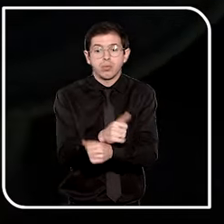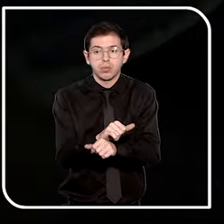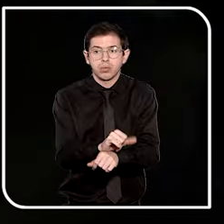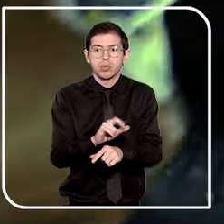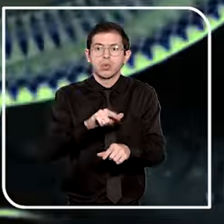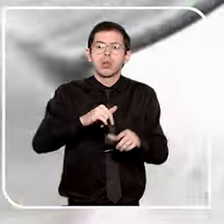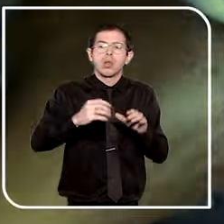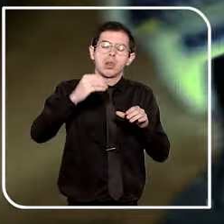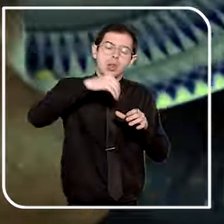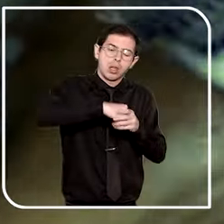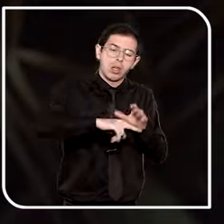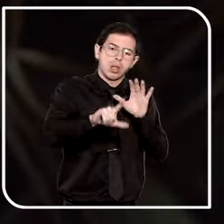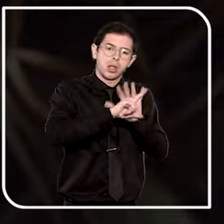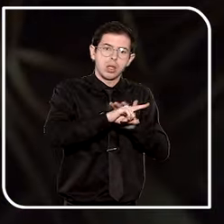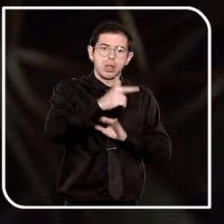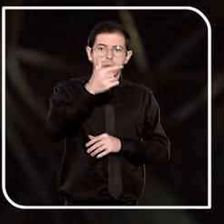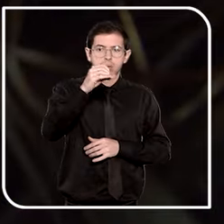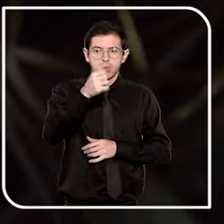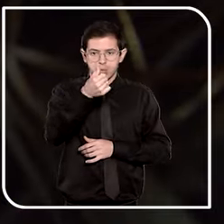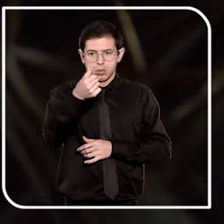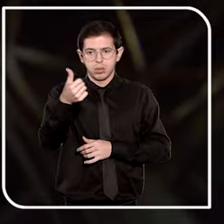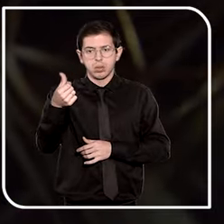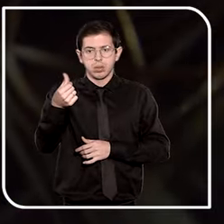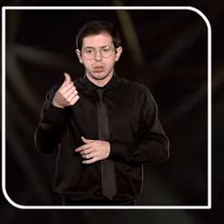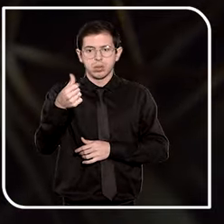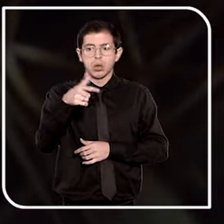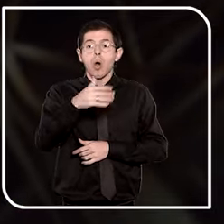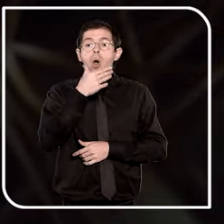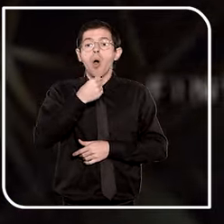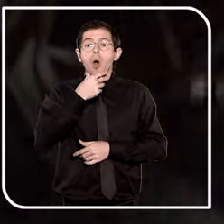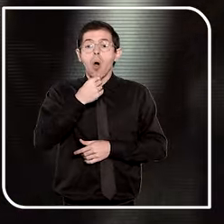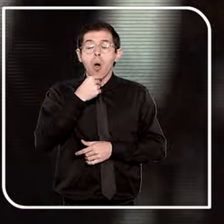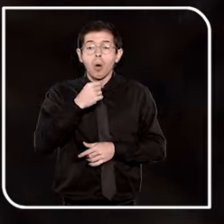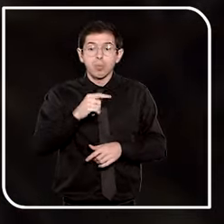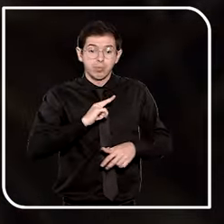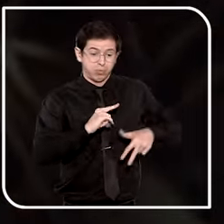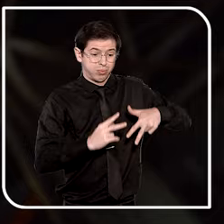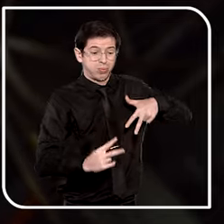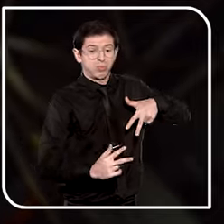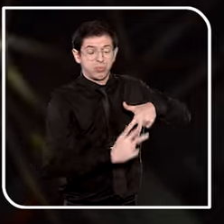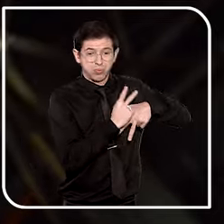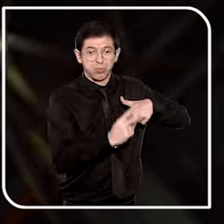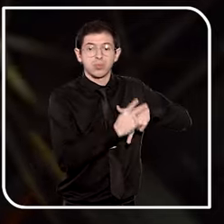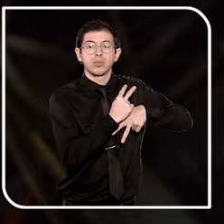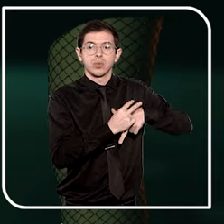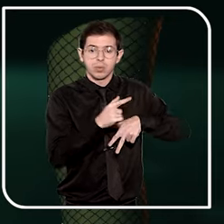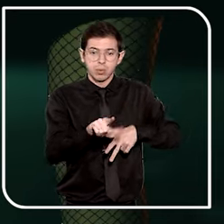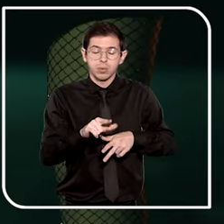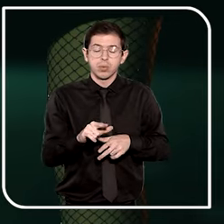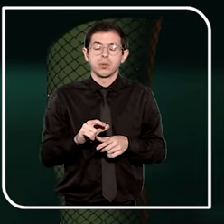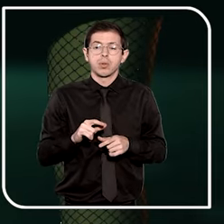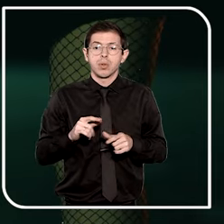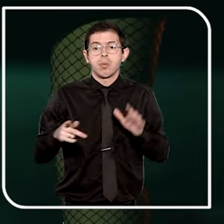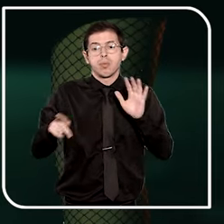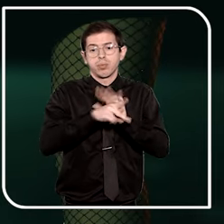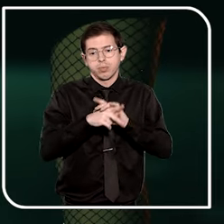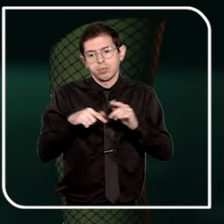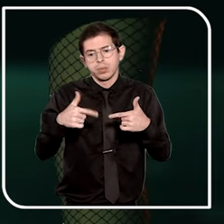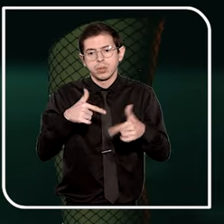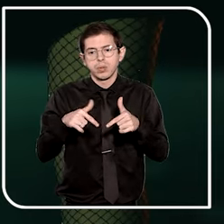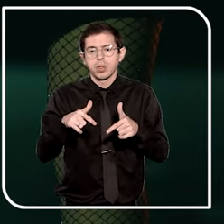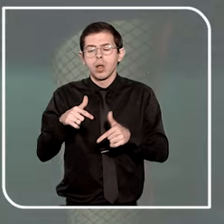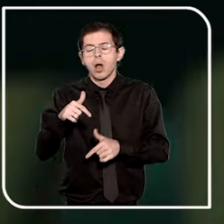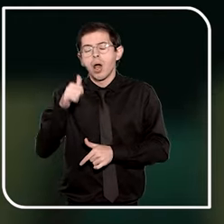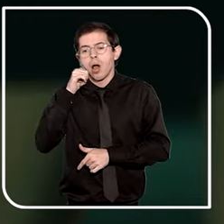Lei de 2016. Os homens são as maiores vítimas da exploração com fins de trabalho, enquanto as mulheres